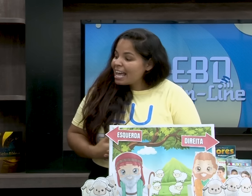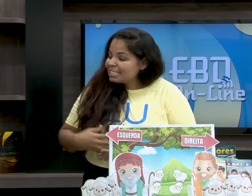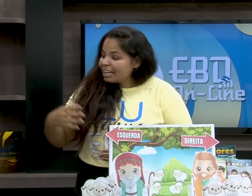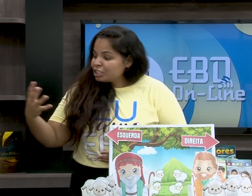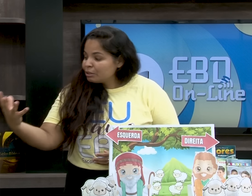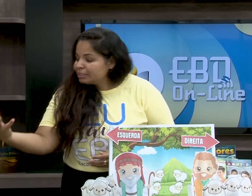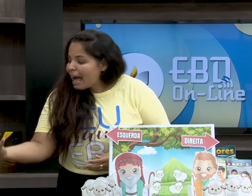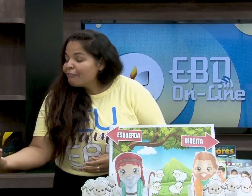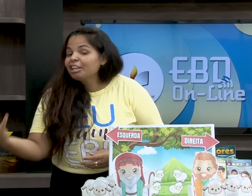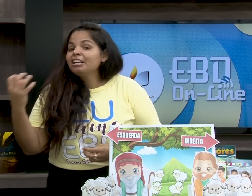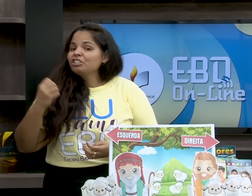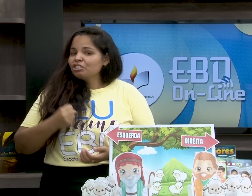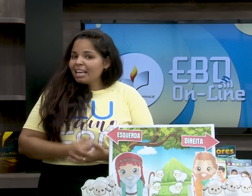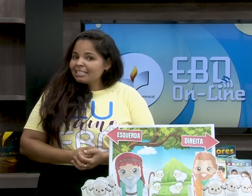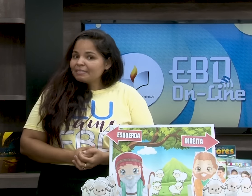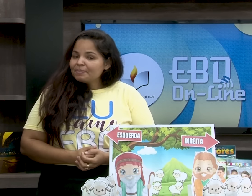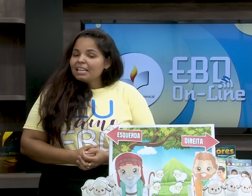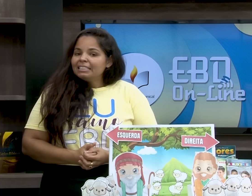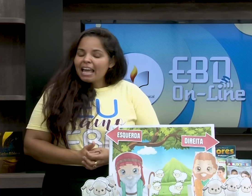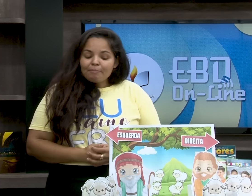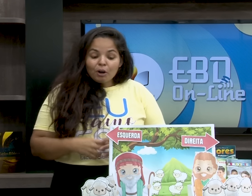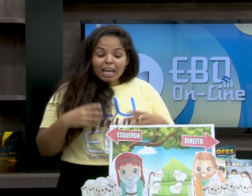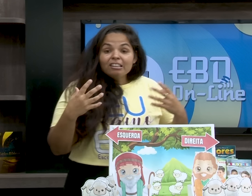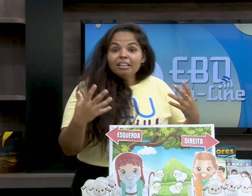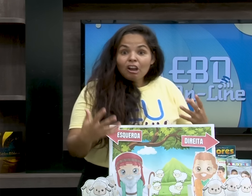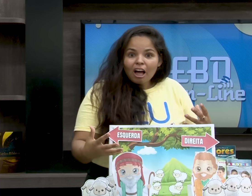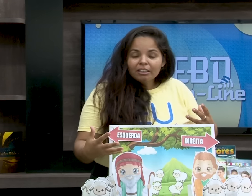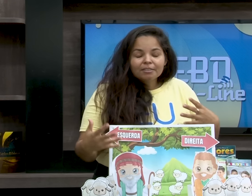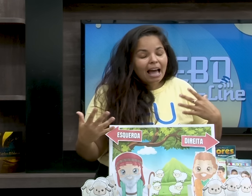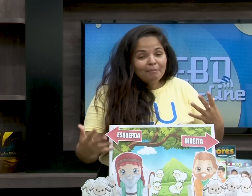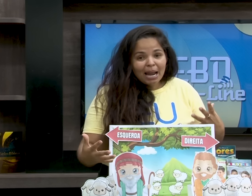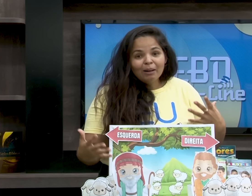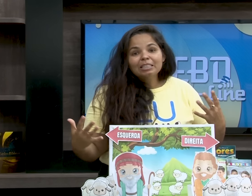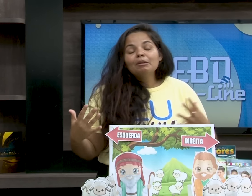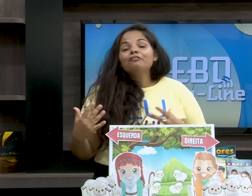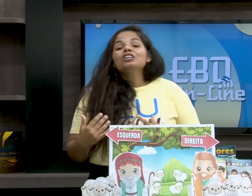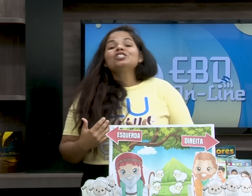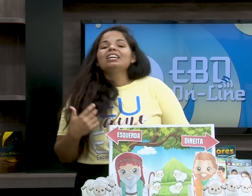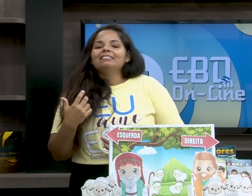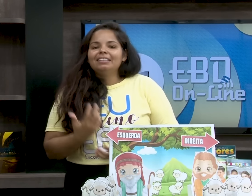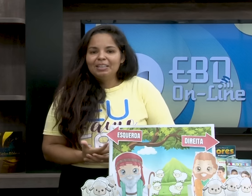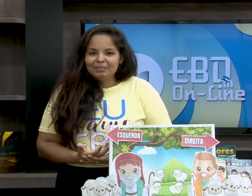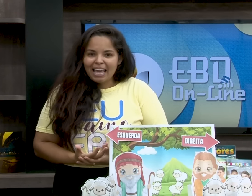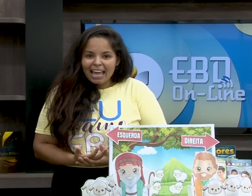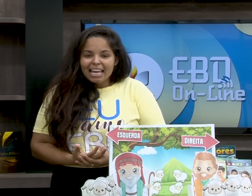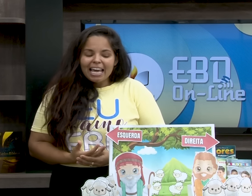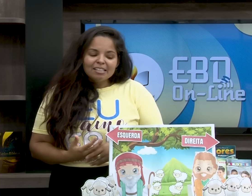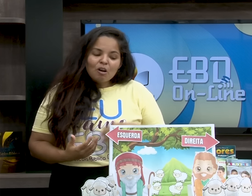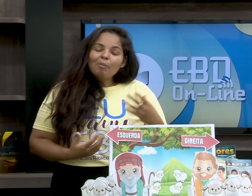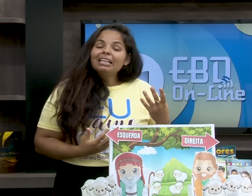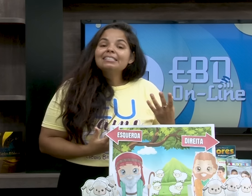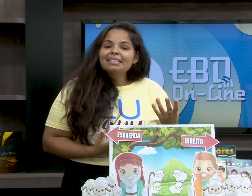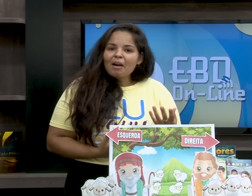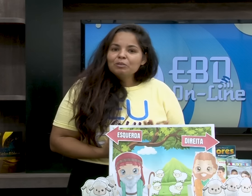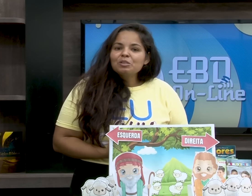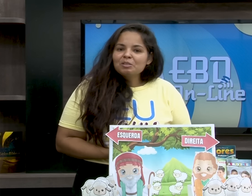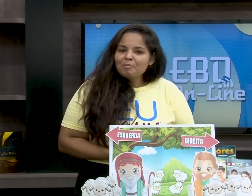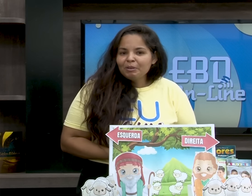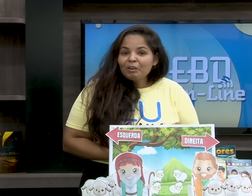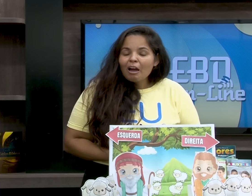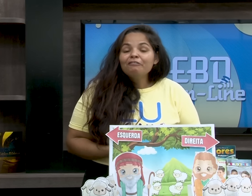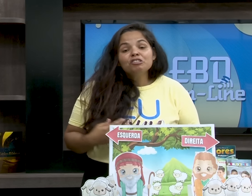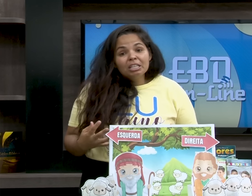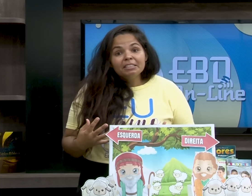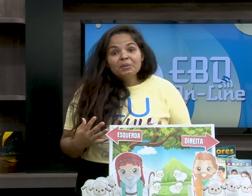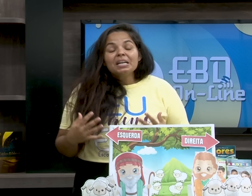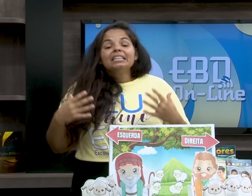trazer essa questão da árvore e da gentileza, né? Porque Ló, Abraão, também foi gentil, né? Ele se combateceu do seu